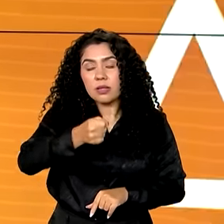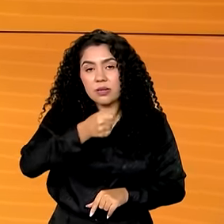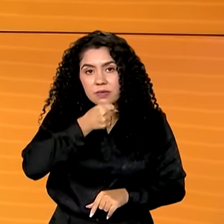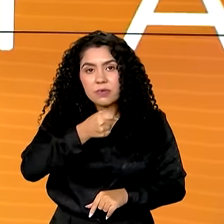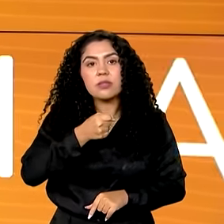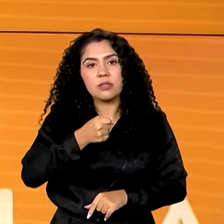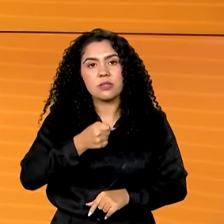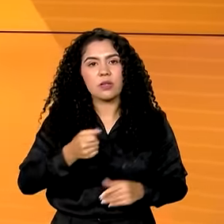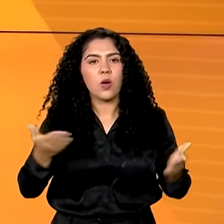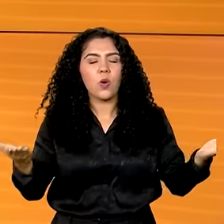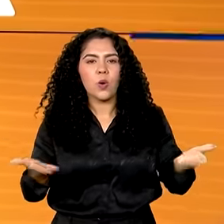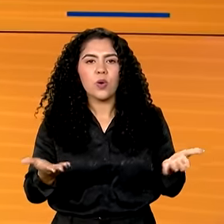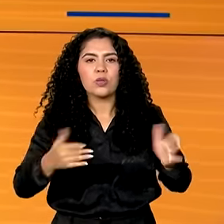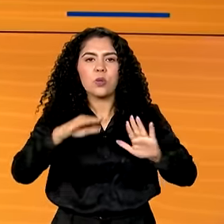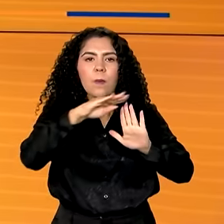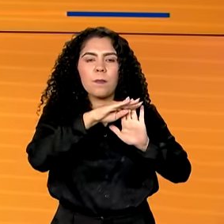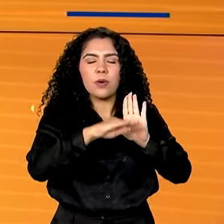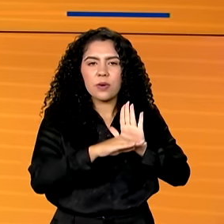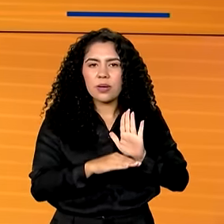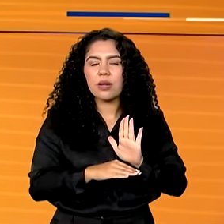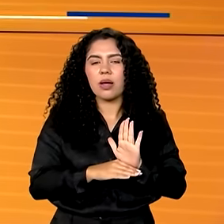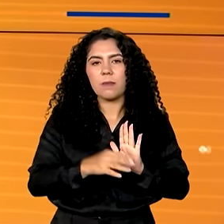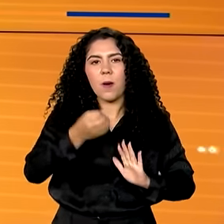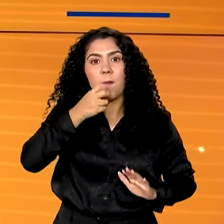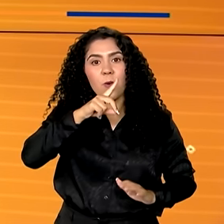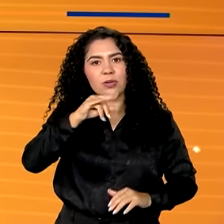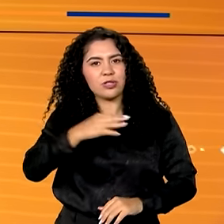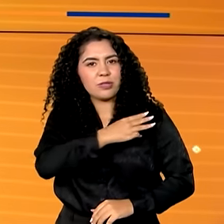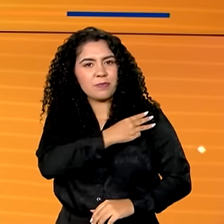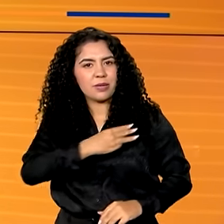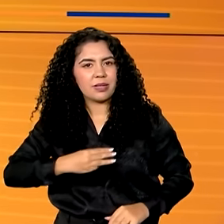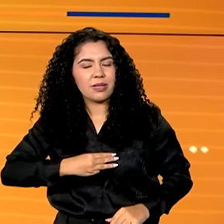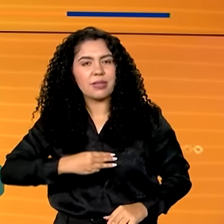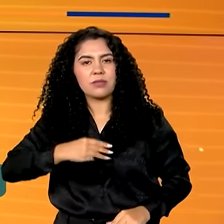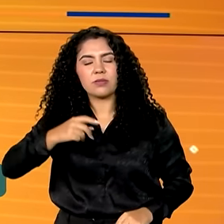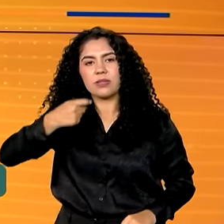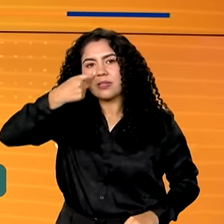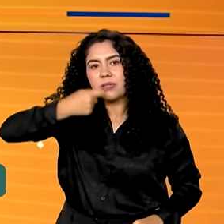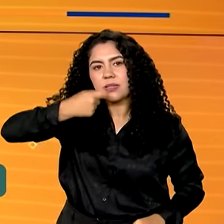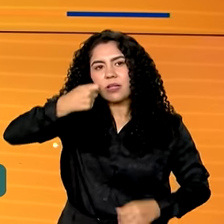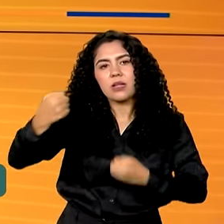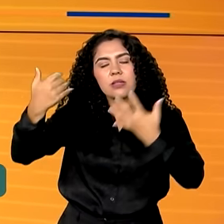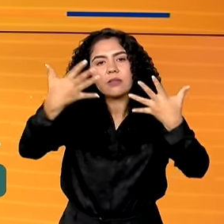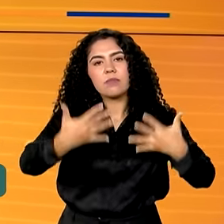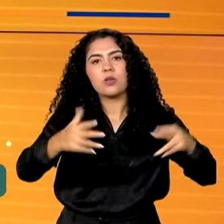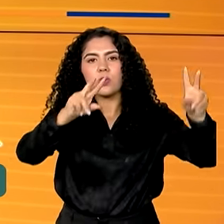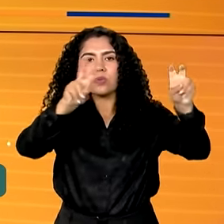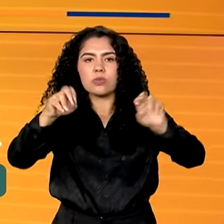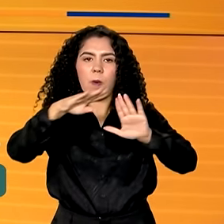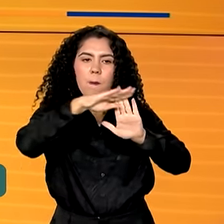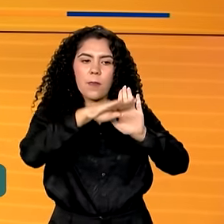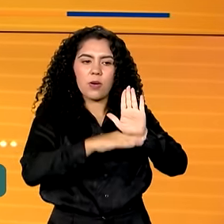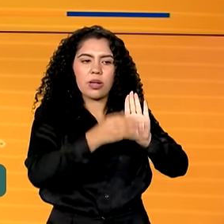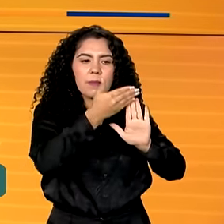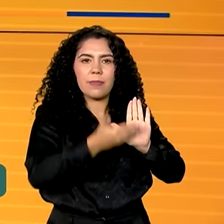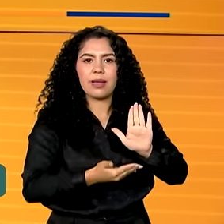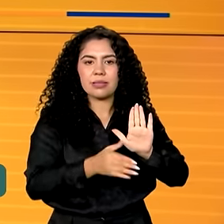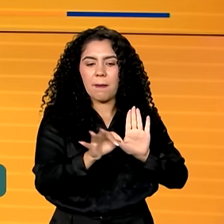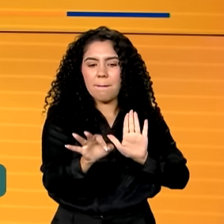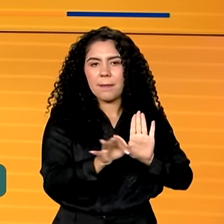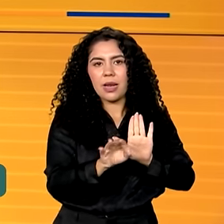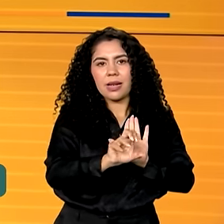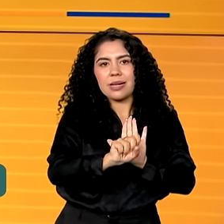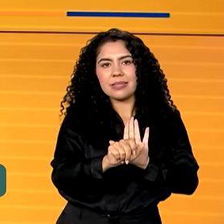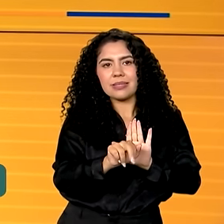Dia, Ministro, agora há pouco também, o ministro Paulo Teixeira falou sobre o Plano Safra da Agricultura Familiar 2024-2025.